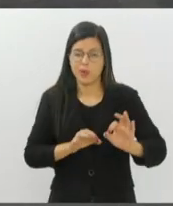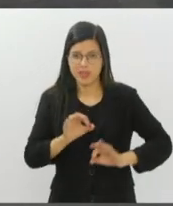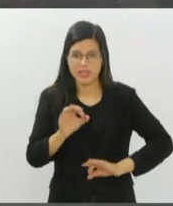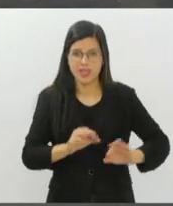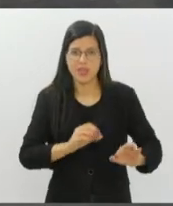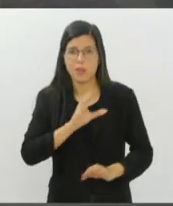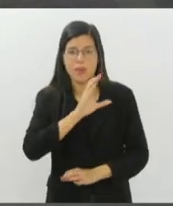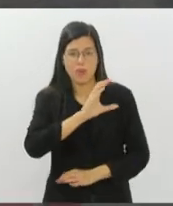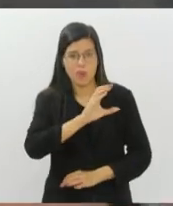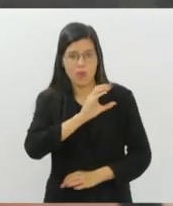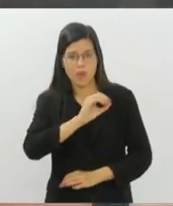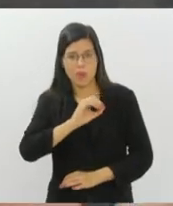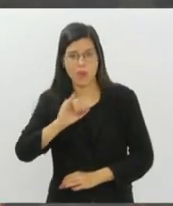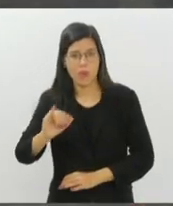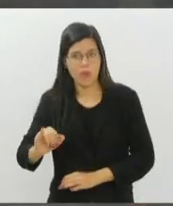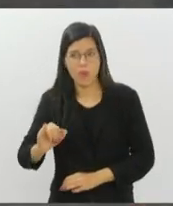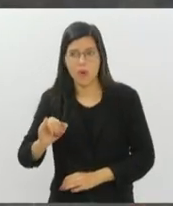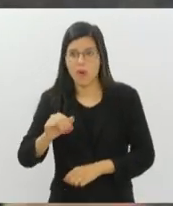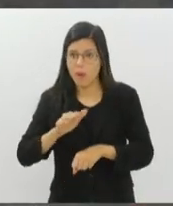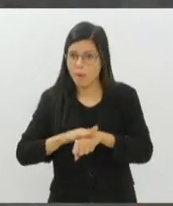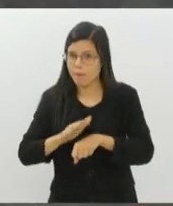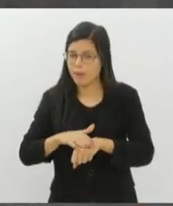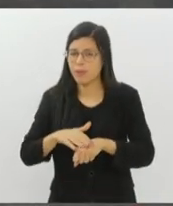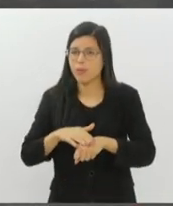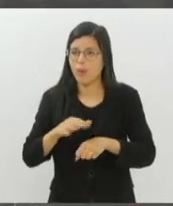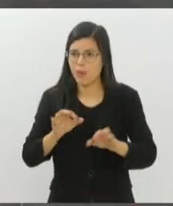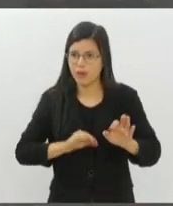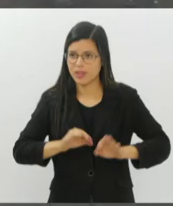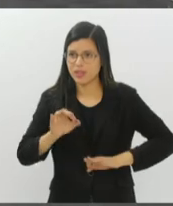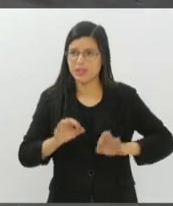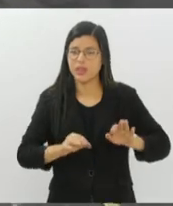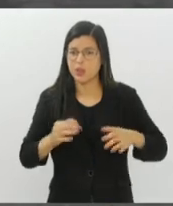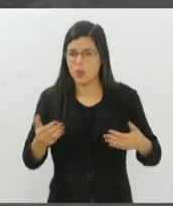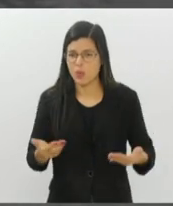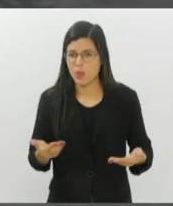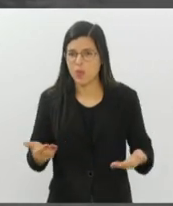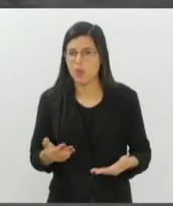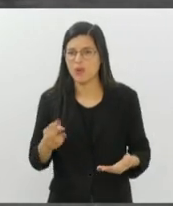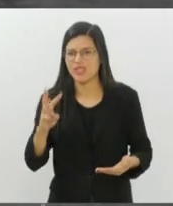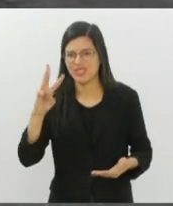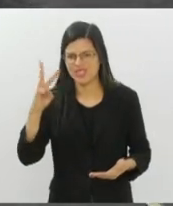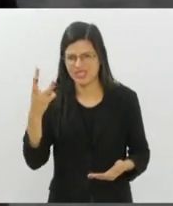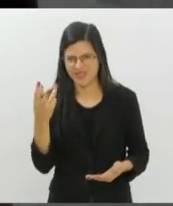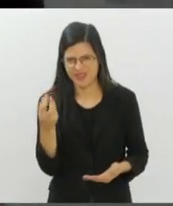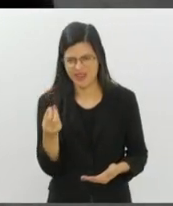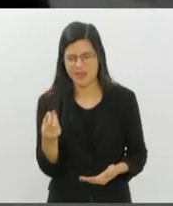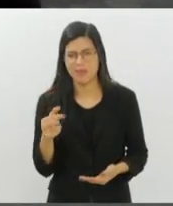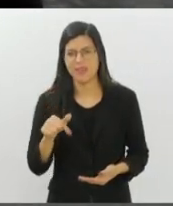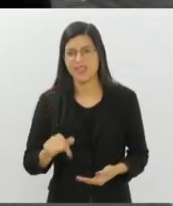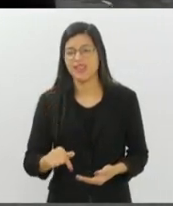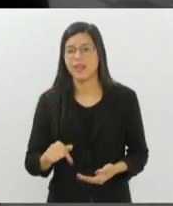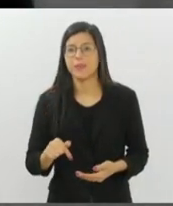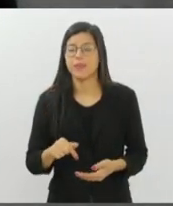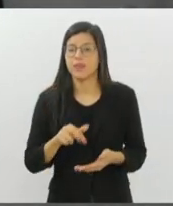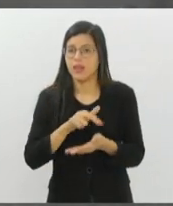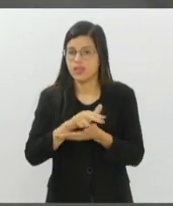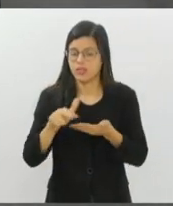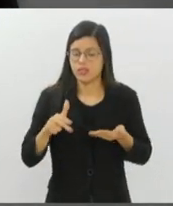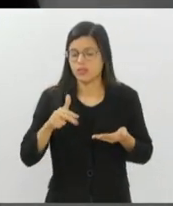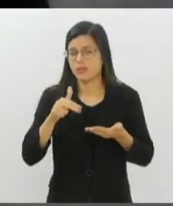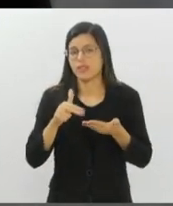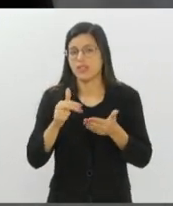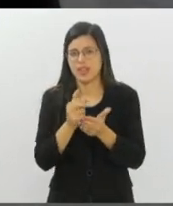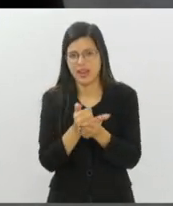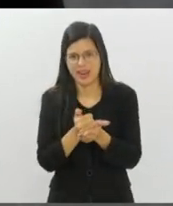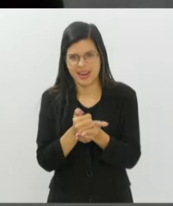pelo Comitê Olímpico Internacional, mesmo que está organizando hoje as Paralimpíadas, por exemplo. E a Diverse Games esteve presente também no evento da